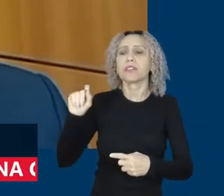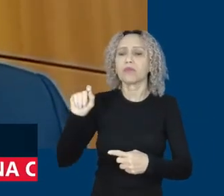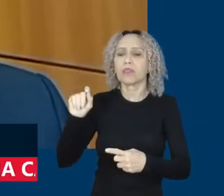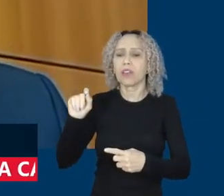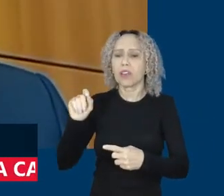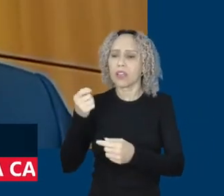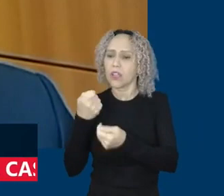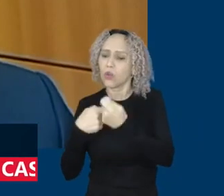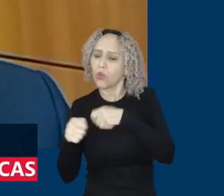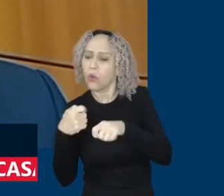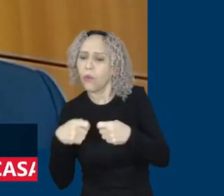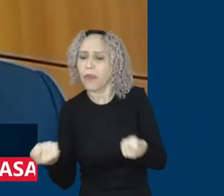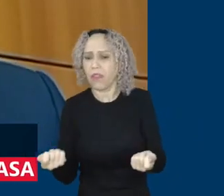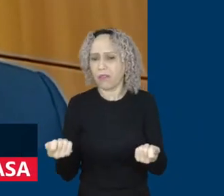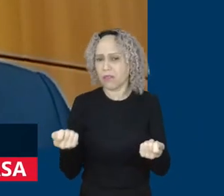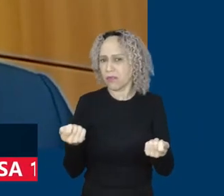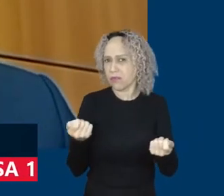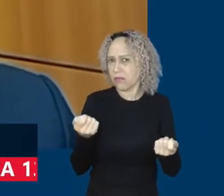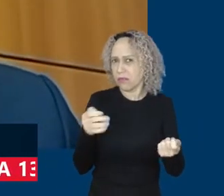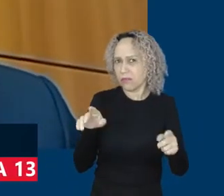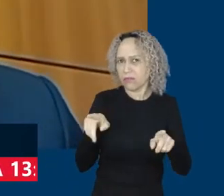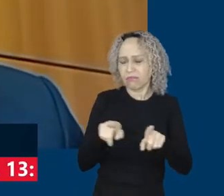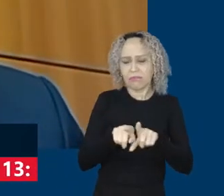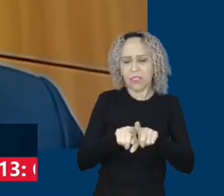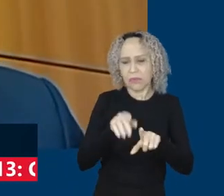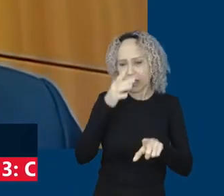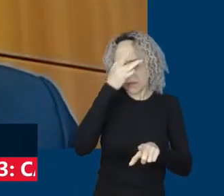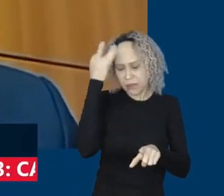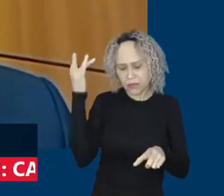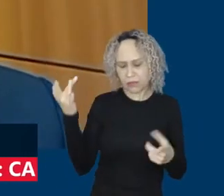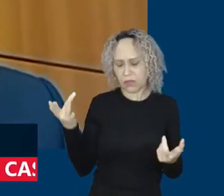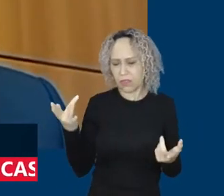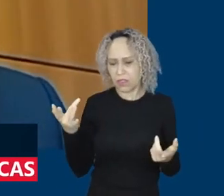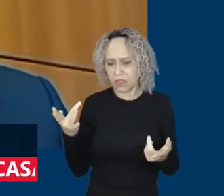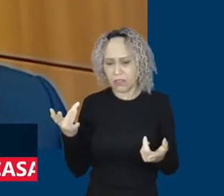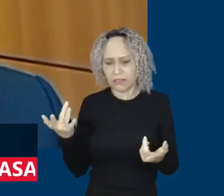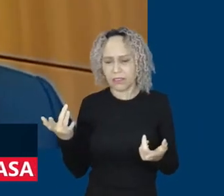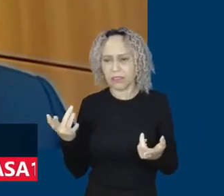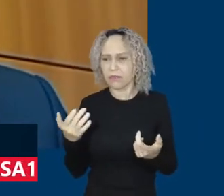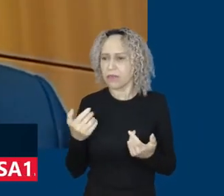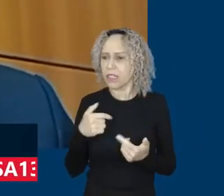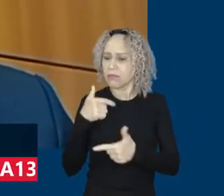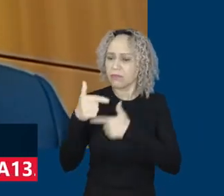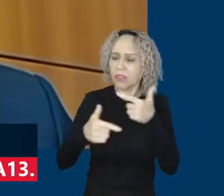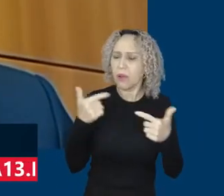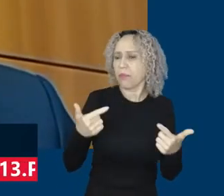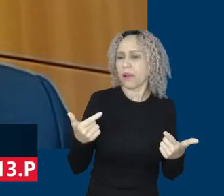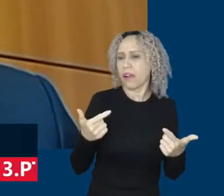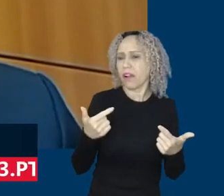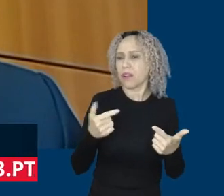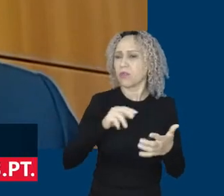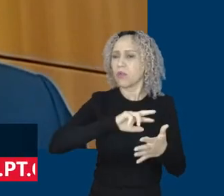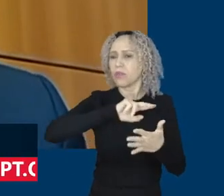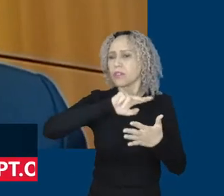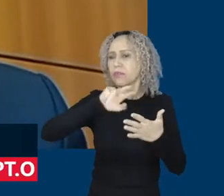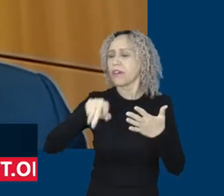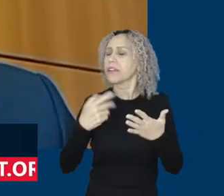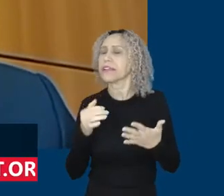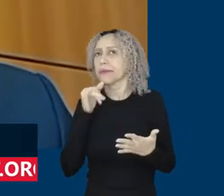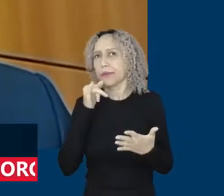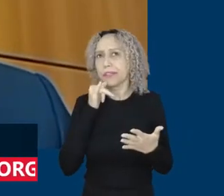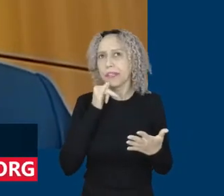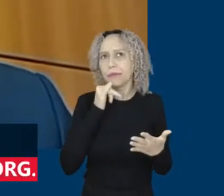comércio e dos serviços, você aumenta a receita, a arrecadação em SMS, a arrecadação em ISS para